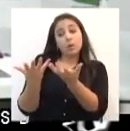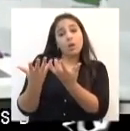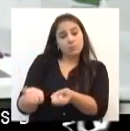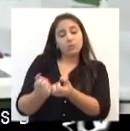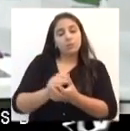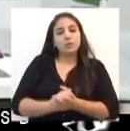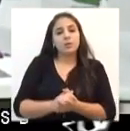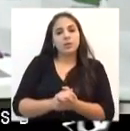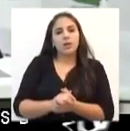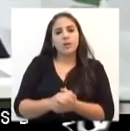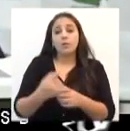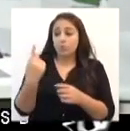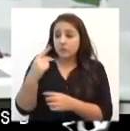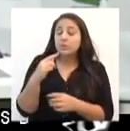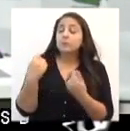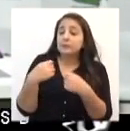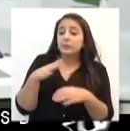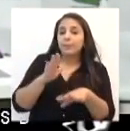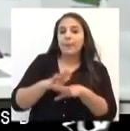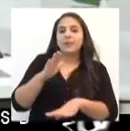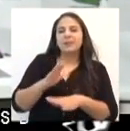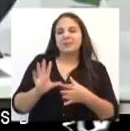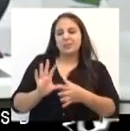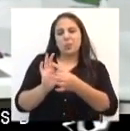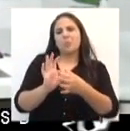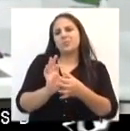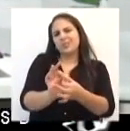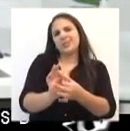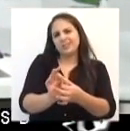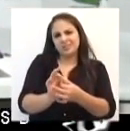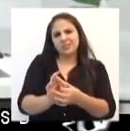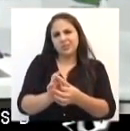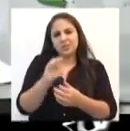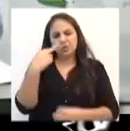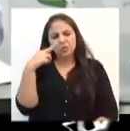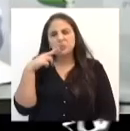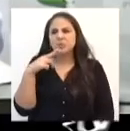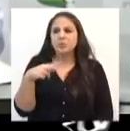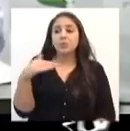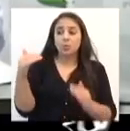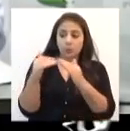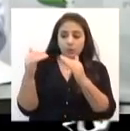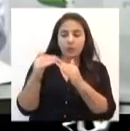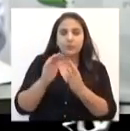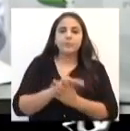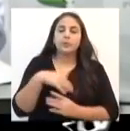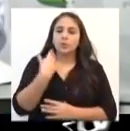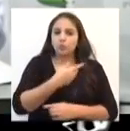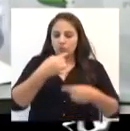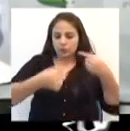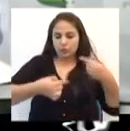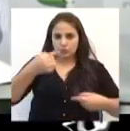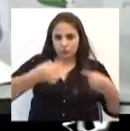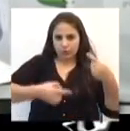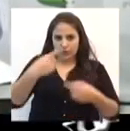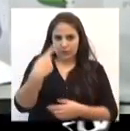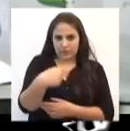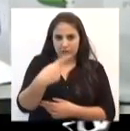mais? Merecem sim, mas nesse contexto é o que foi possível e o que foi acordado. Nós estamos discutindo aqui, na Câmara de Vereadores,